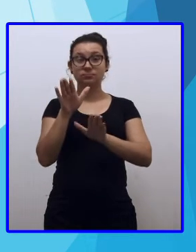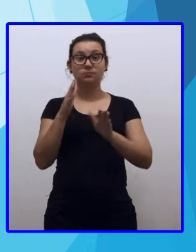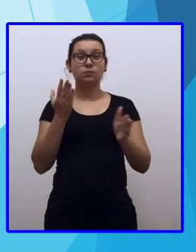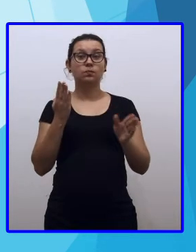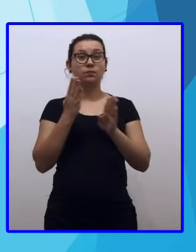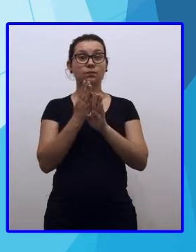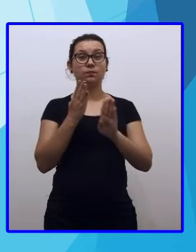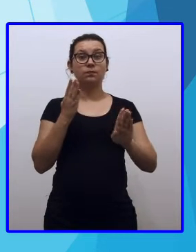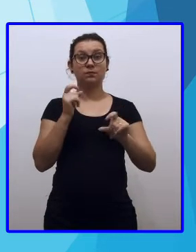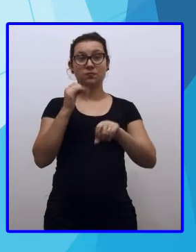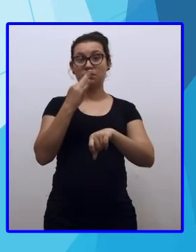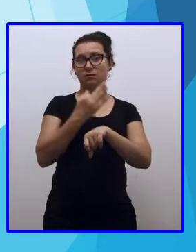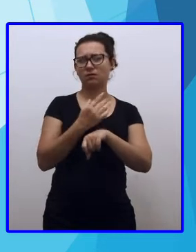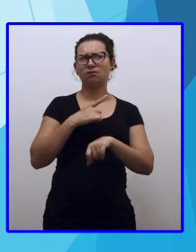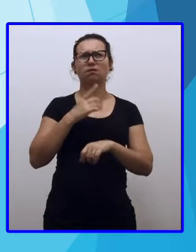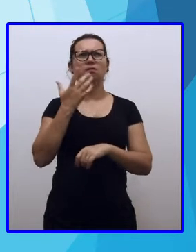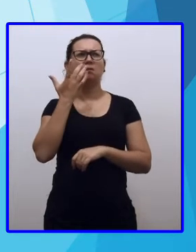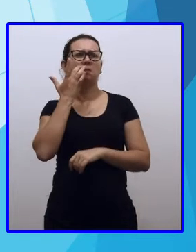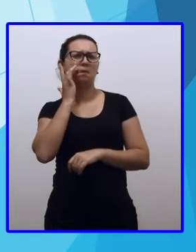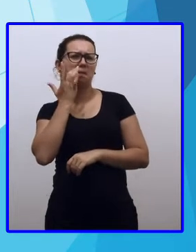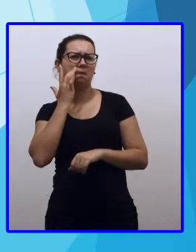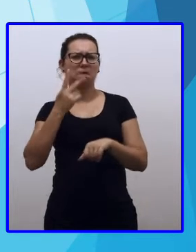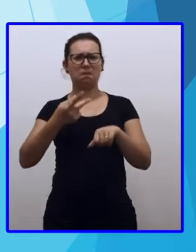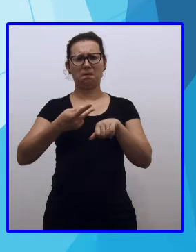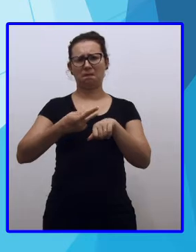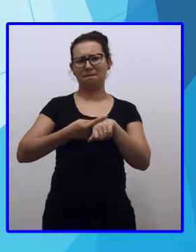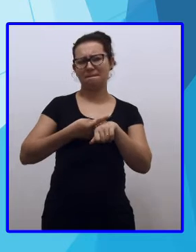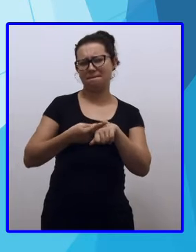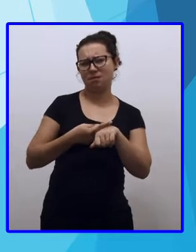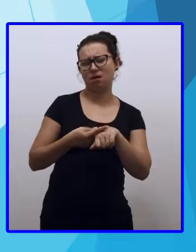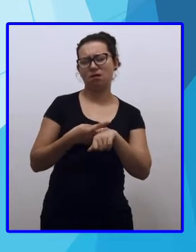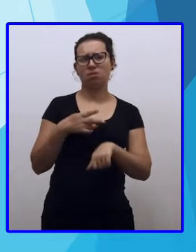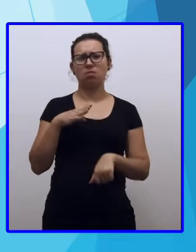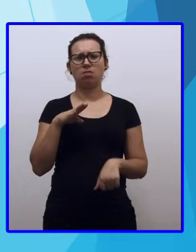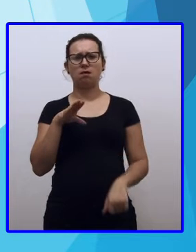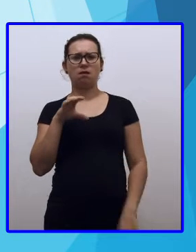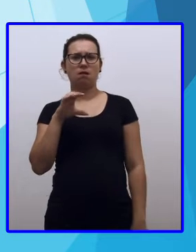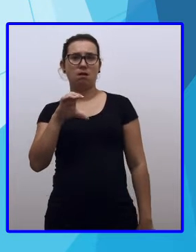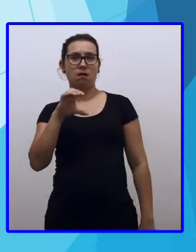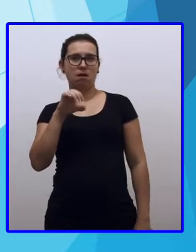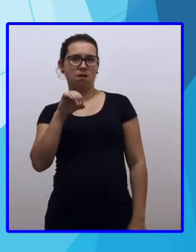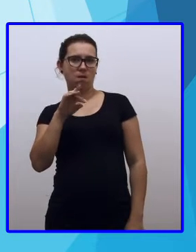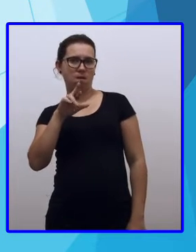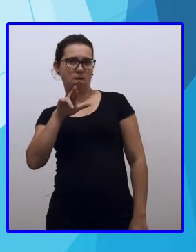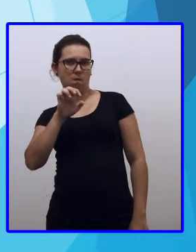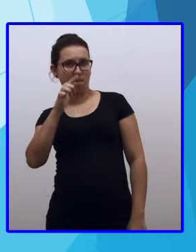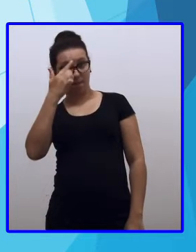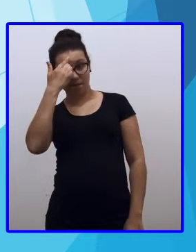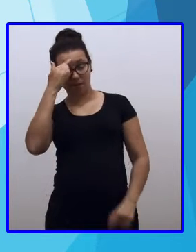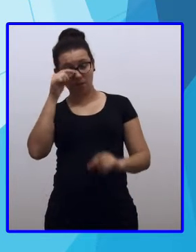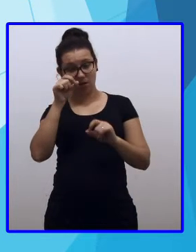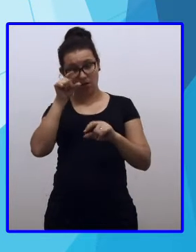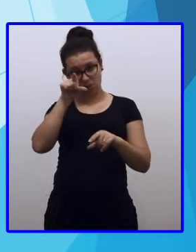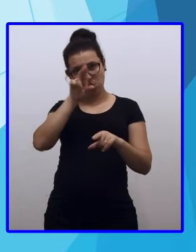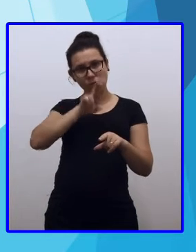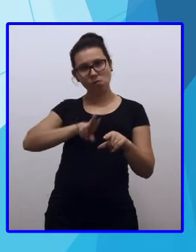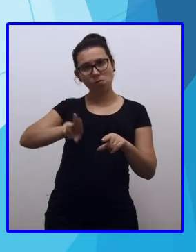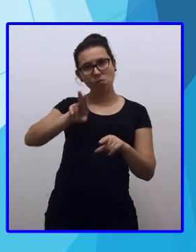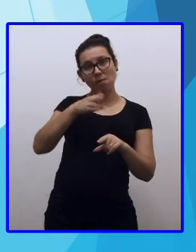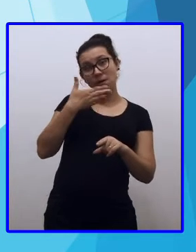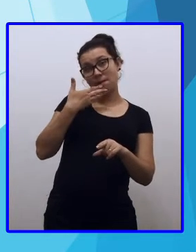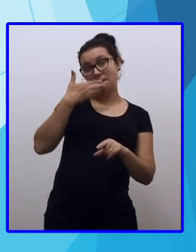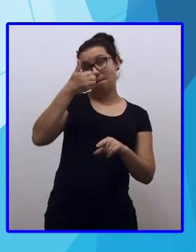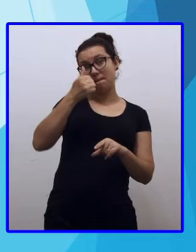metais, ouro, prata e cobre, ficou comprovado que utilizá-los como moeda de troca era a melhor